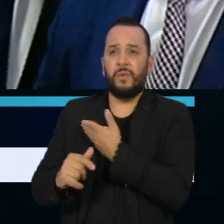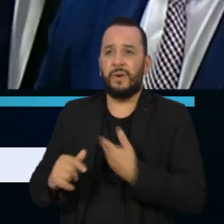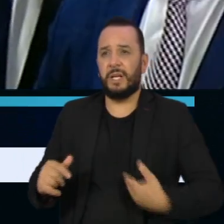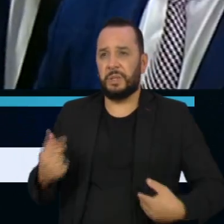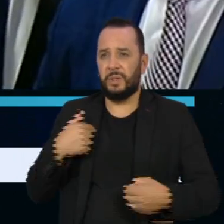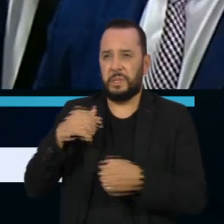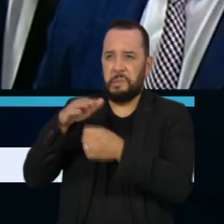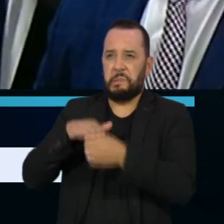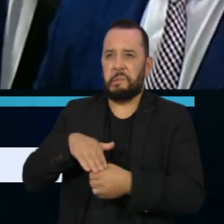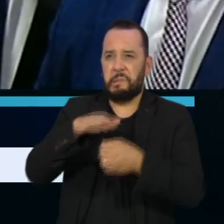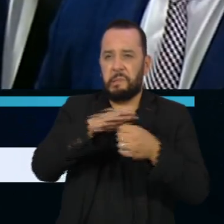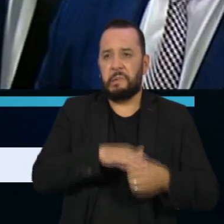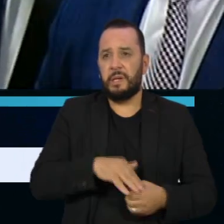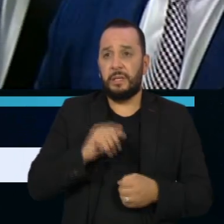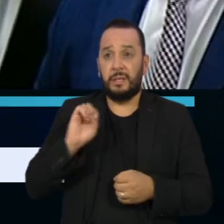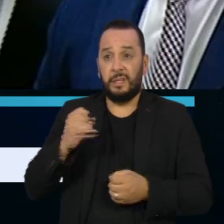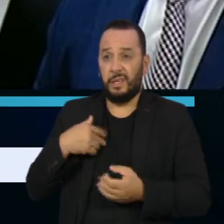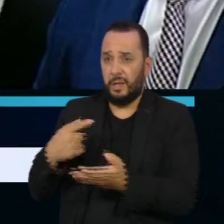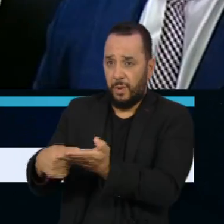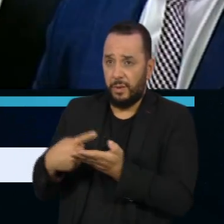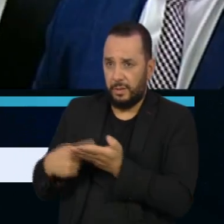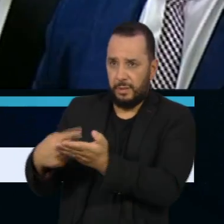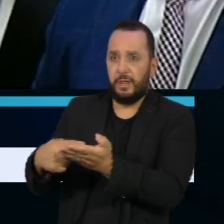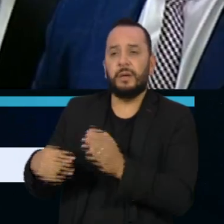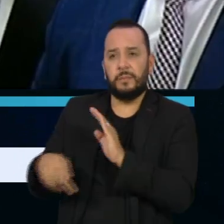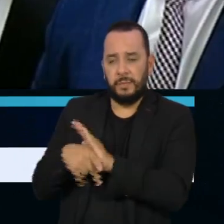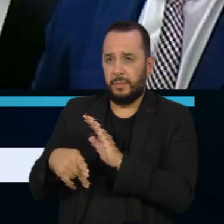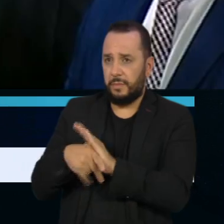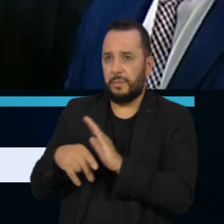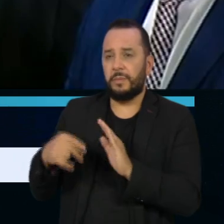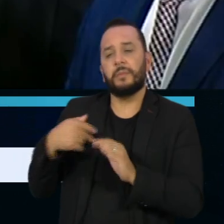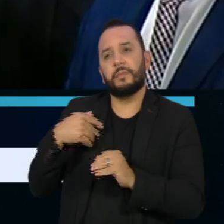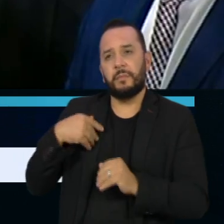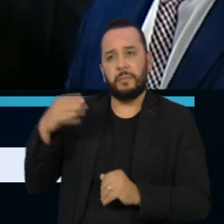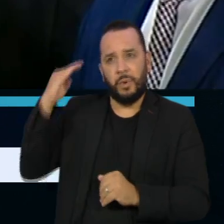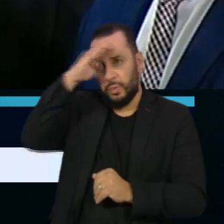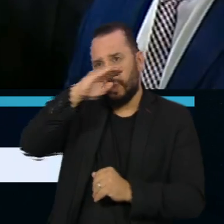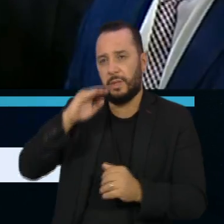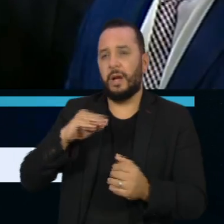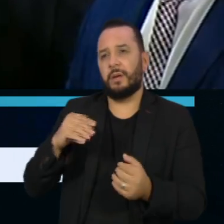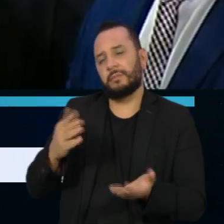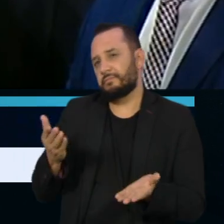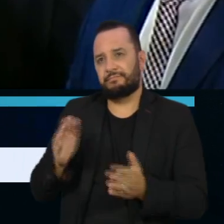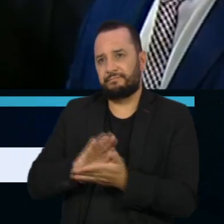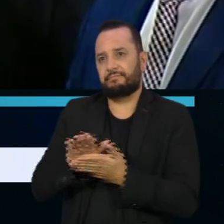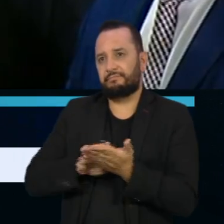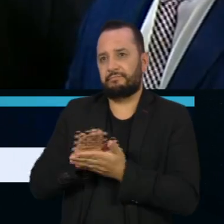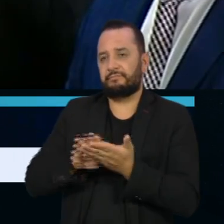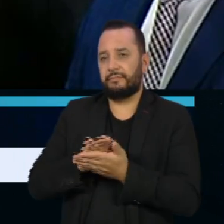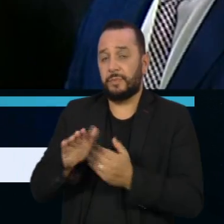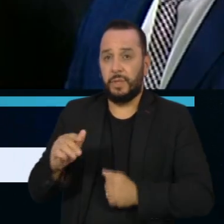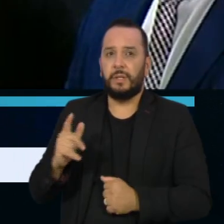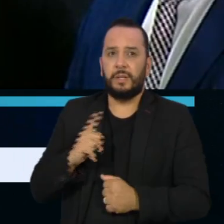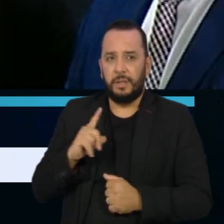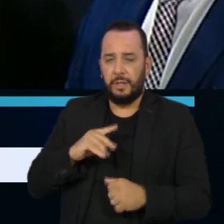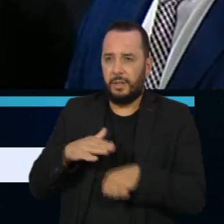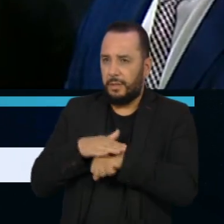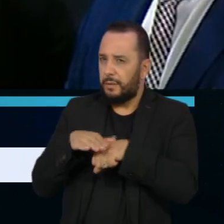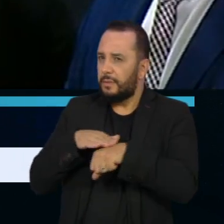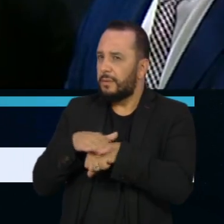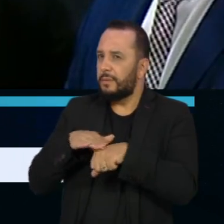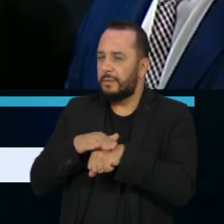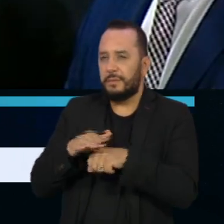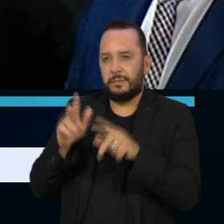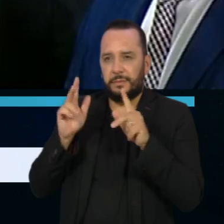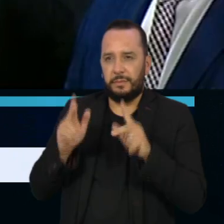que não estão alinhados com o negacionismo do governo federal. Na medida em que começa a haver ofensas, da forma